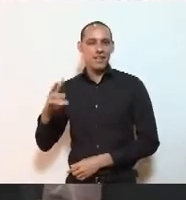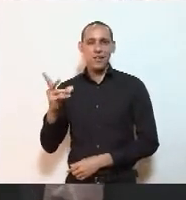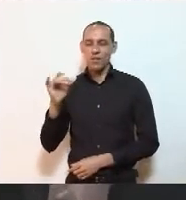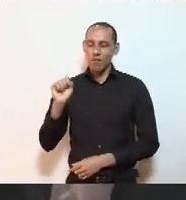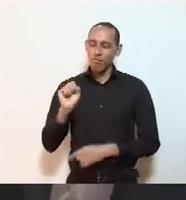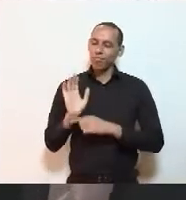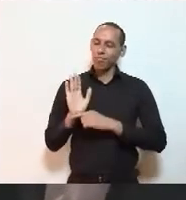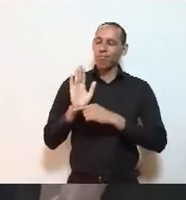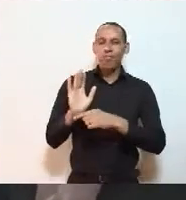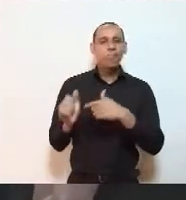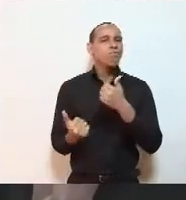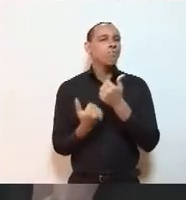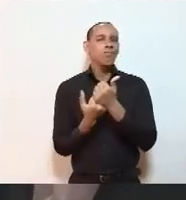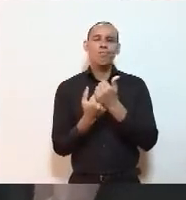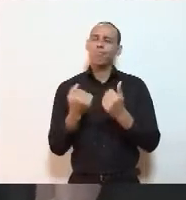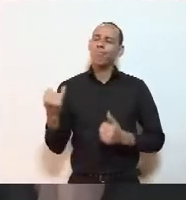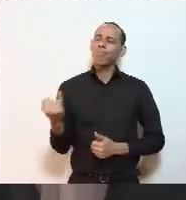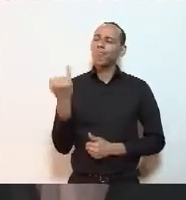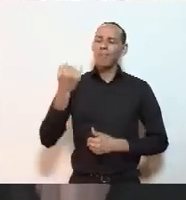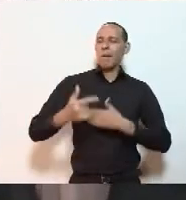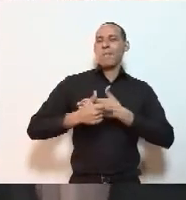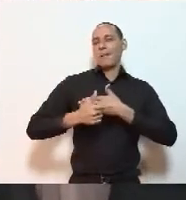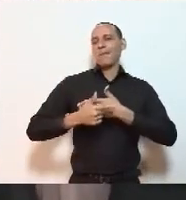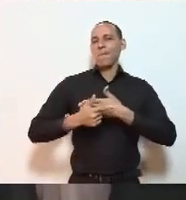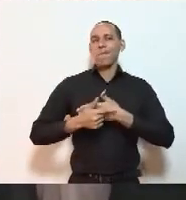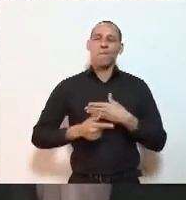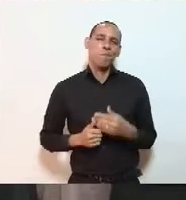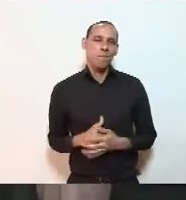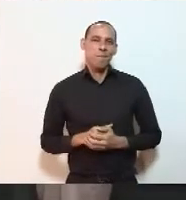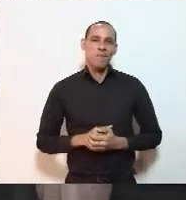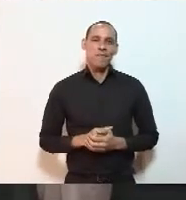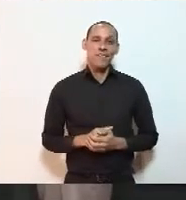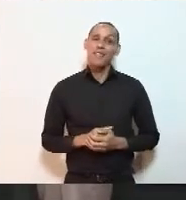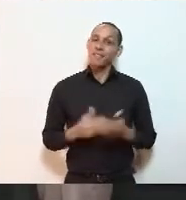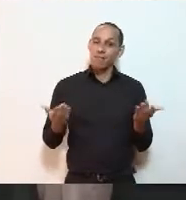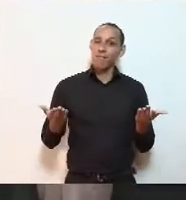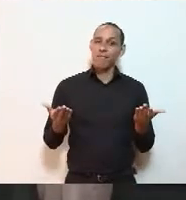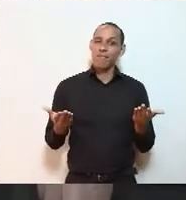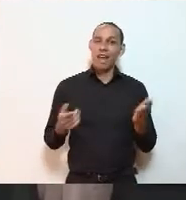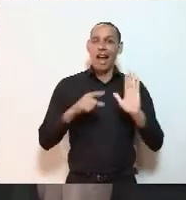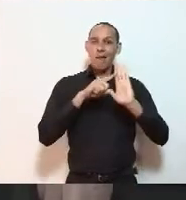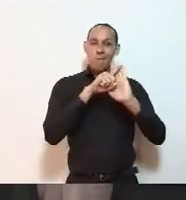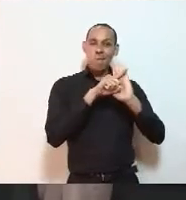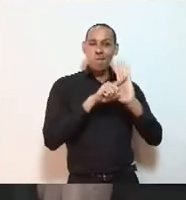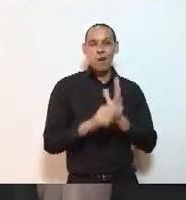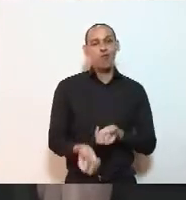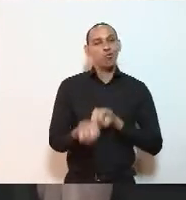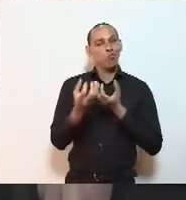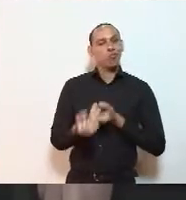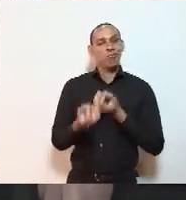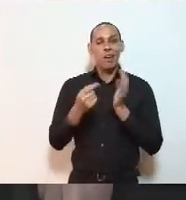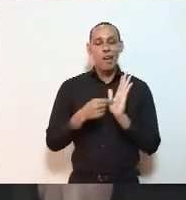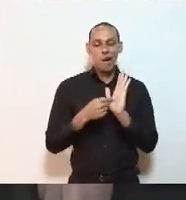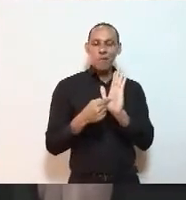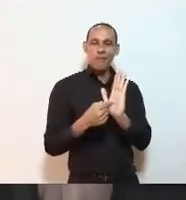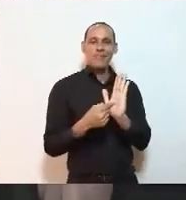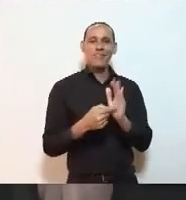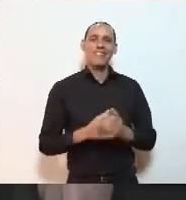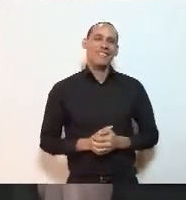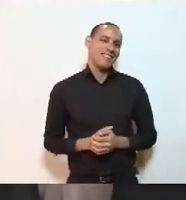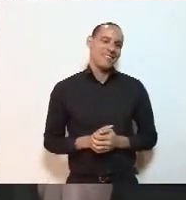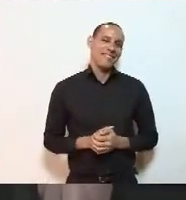com esse papel fundamental, como já as pesquisas e todos os dados têm mostrado,